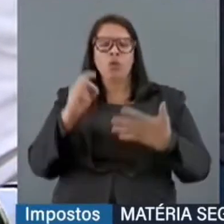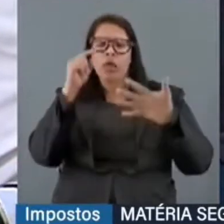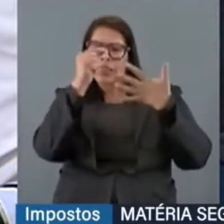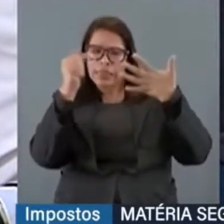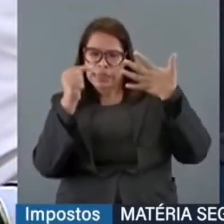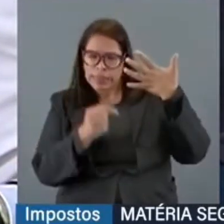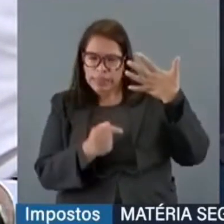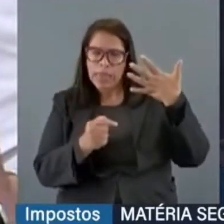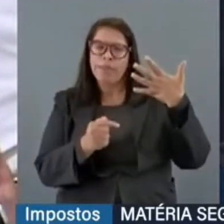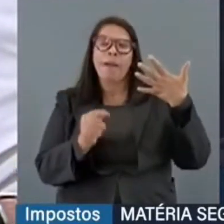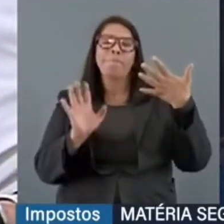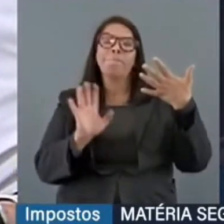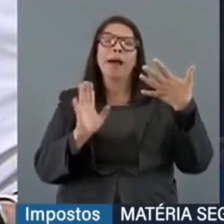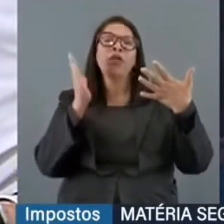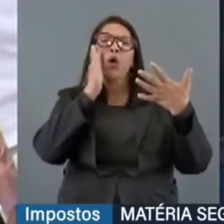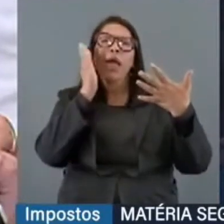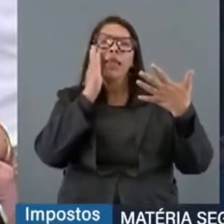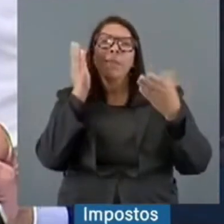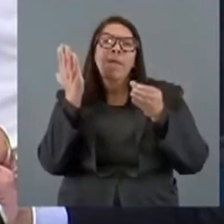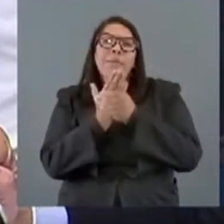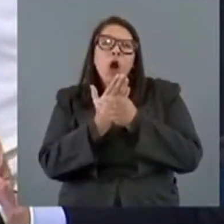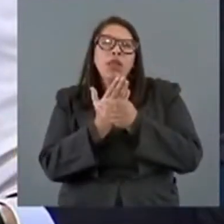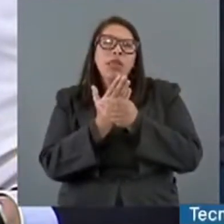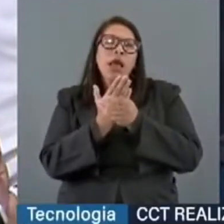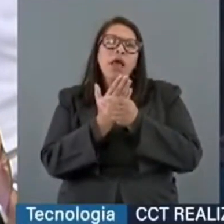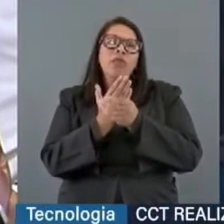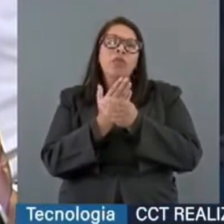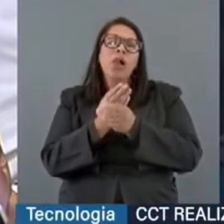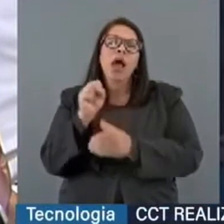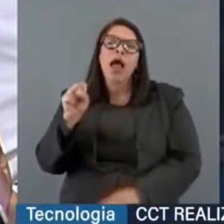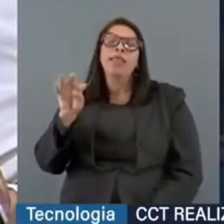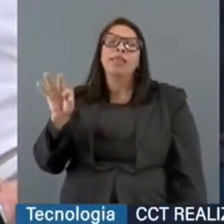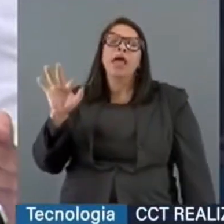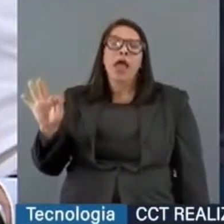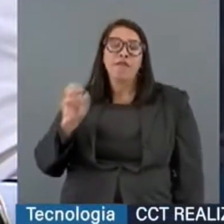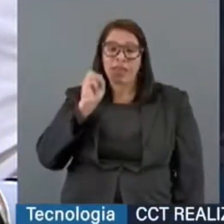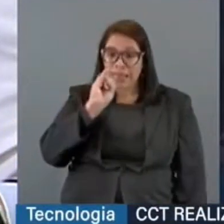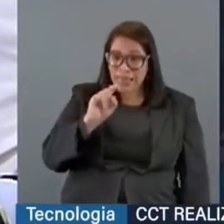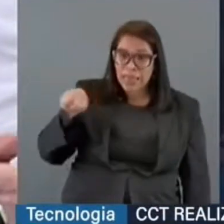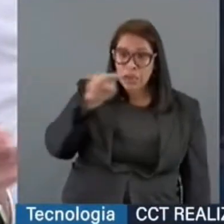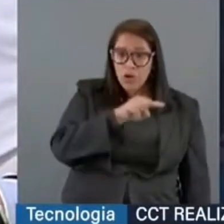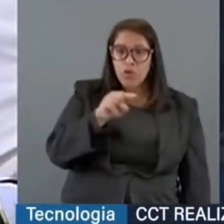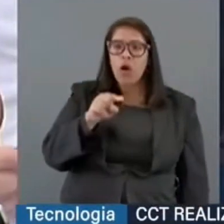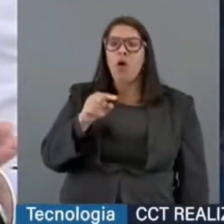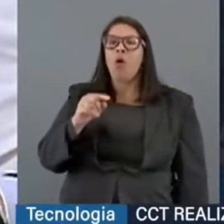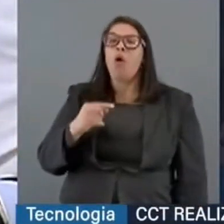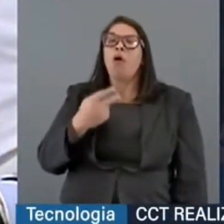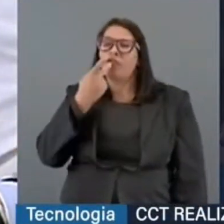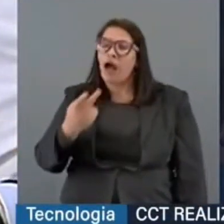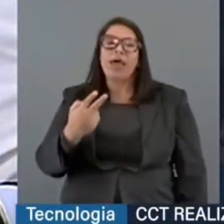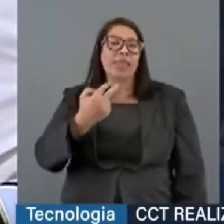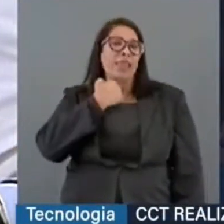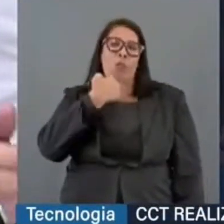específicos, mas em processos no Supremo Tribunal Federal, se Vossa Excelência se daria por impedido ou